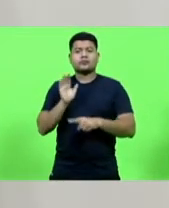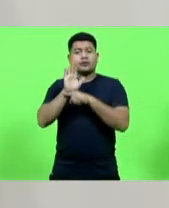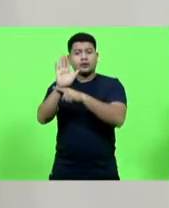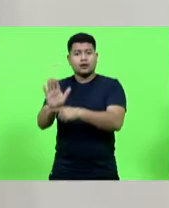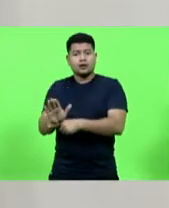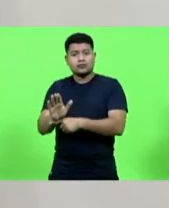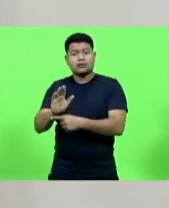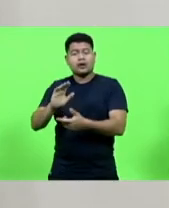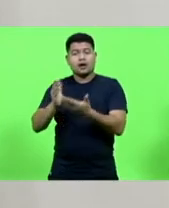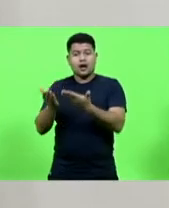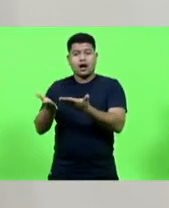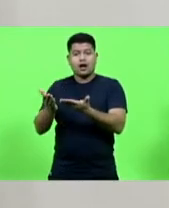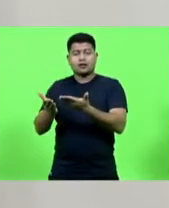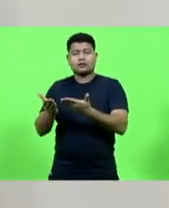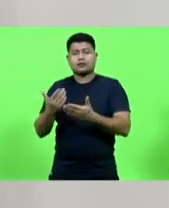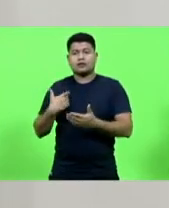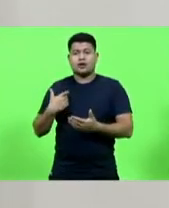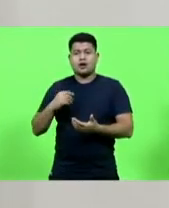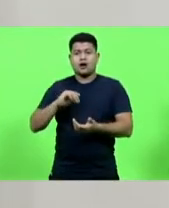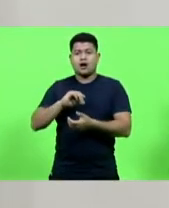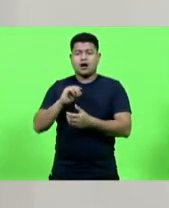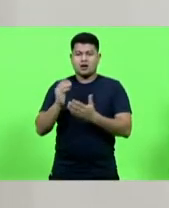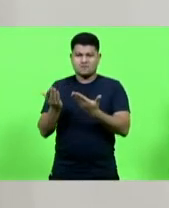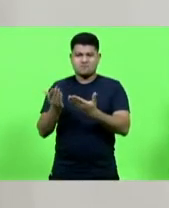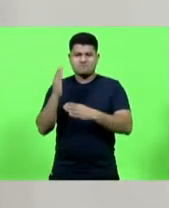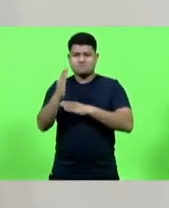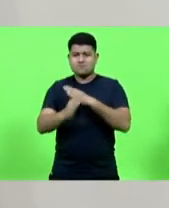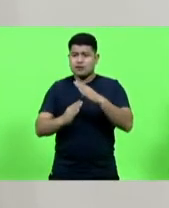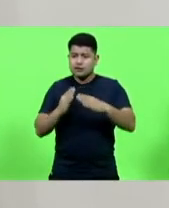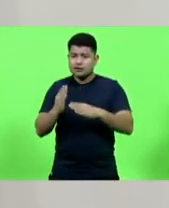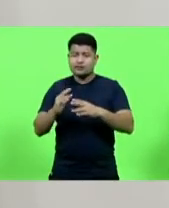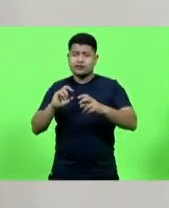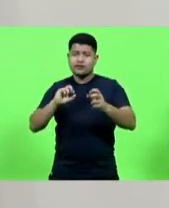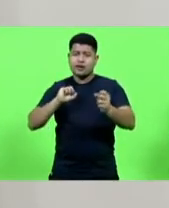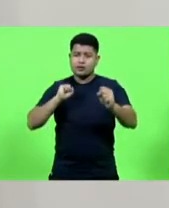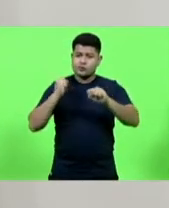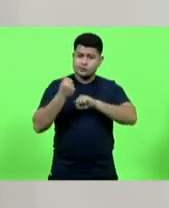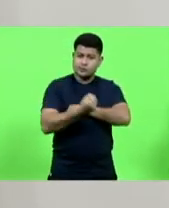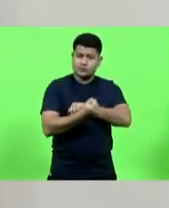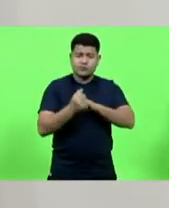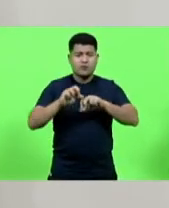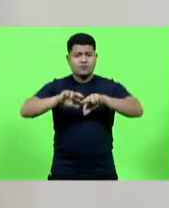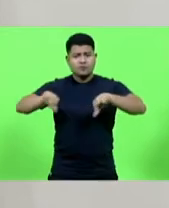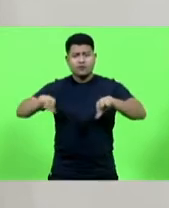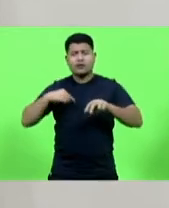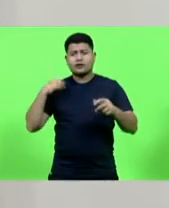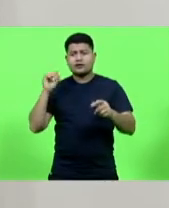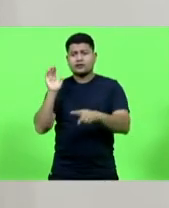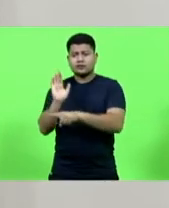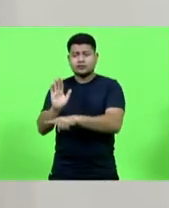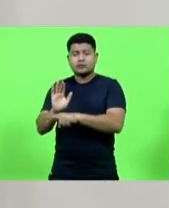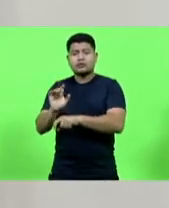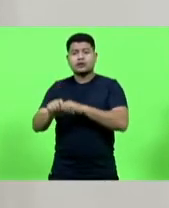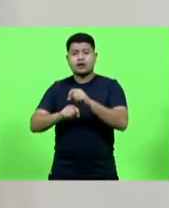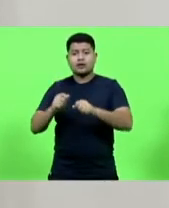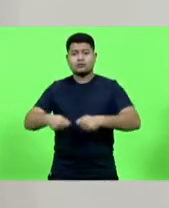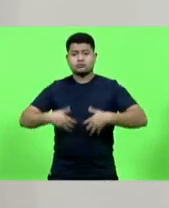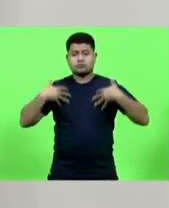que são os valores da honra, do respeito, possam ir para um templo, para um campo que é a educação.